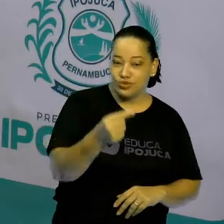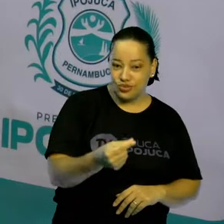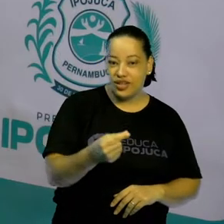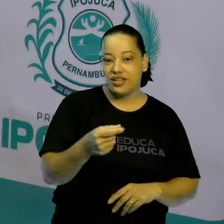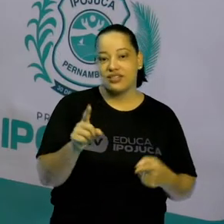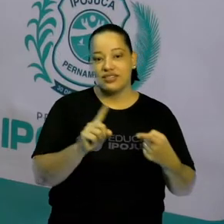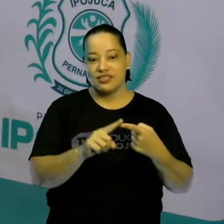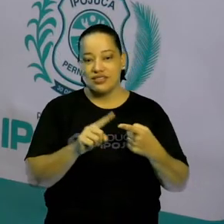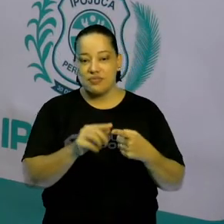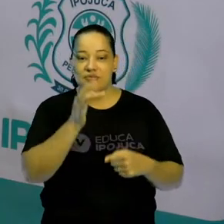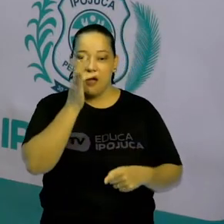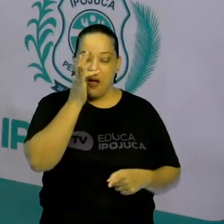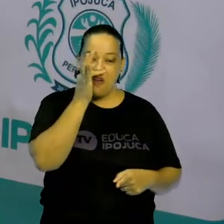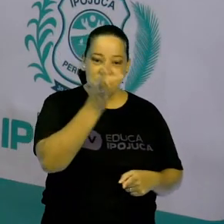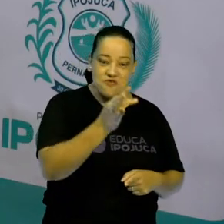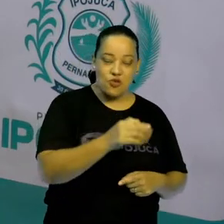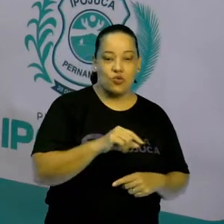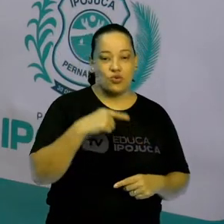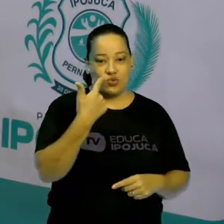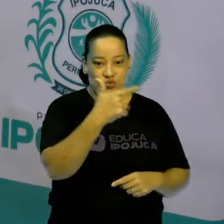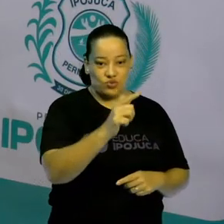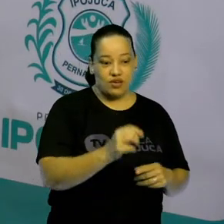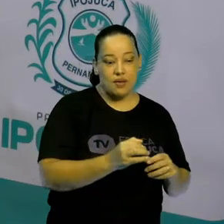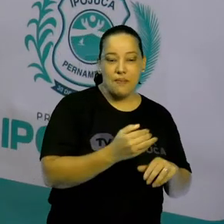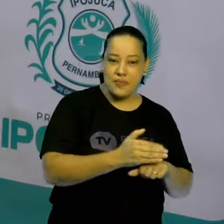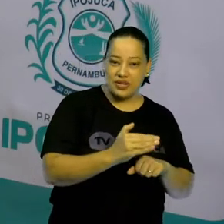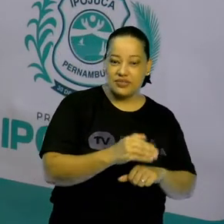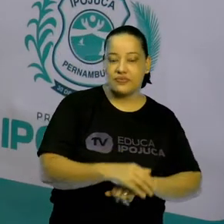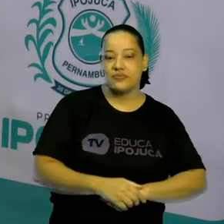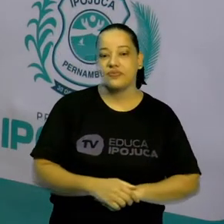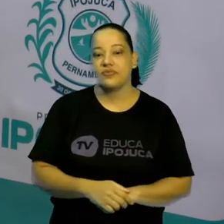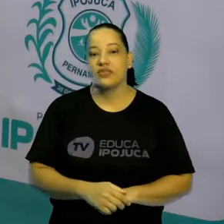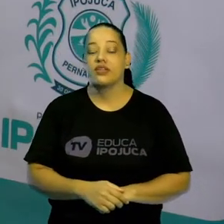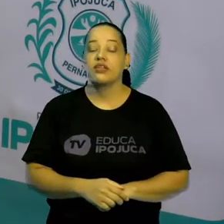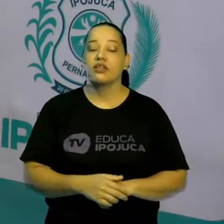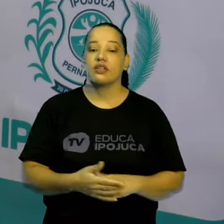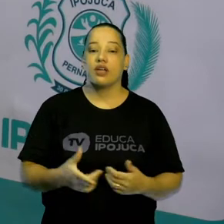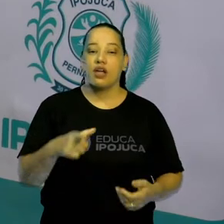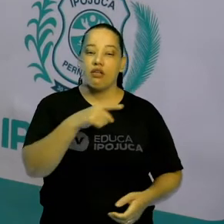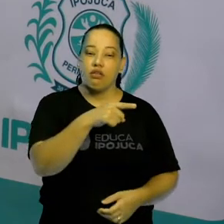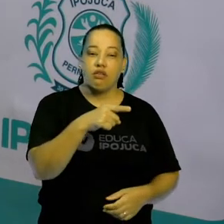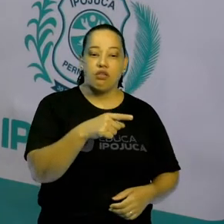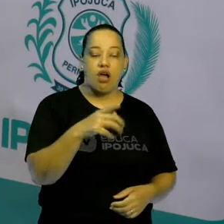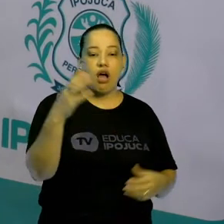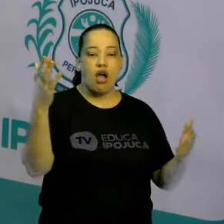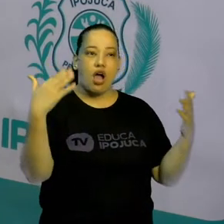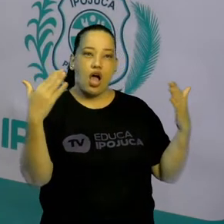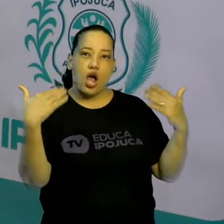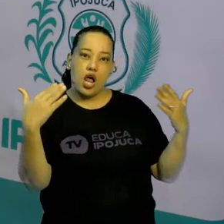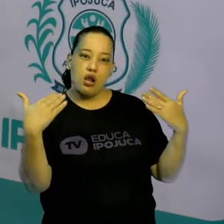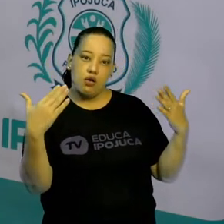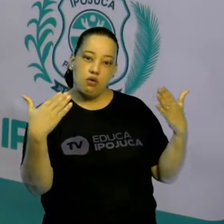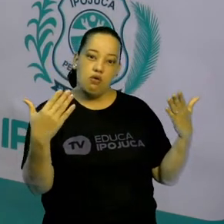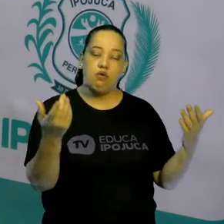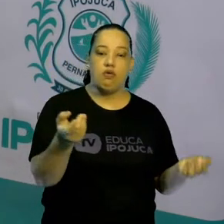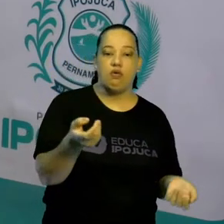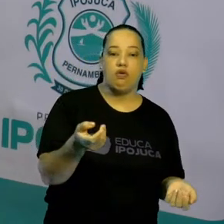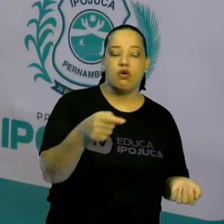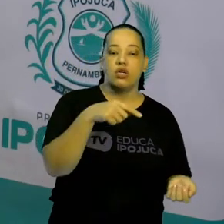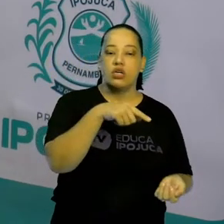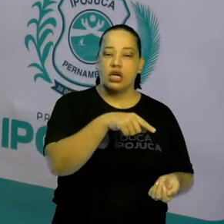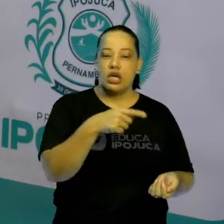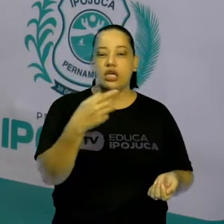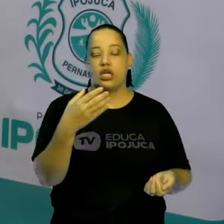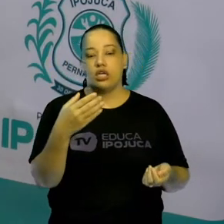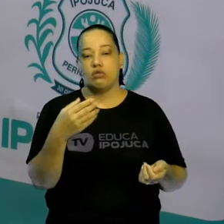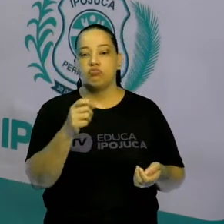O clima que tem lá é o equatorial úmido, que é caracterizado por muita chuva